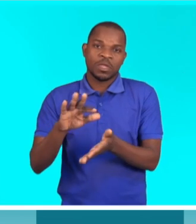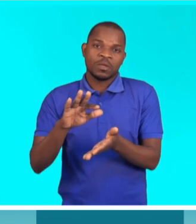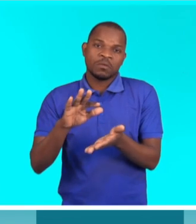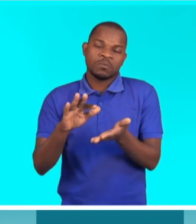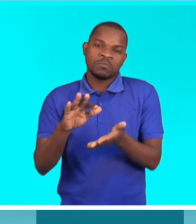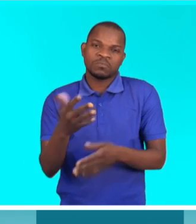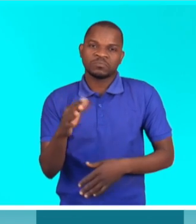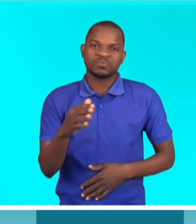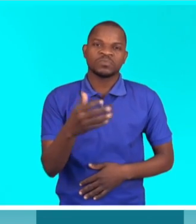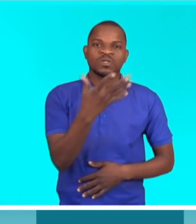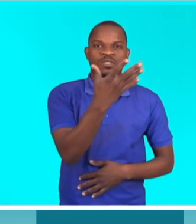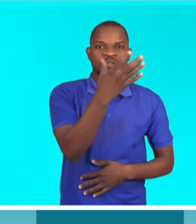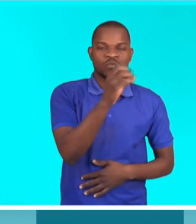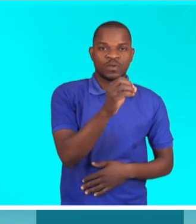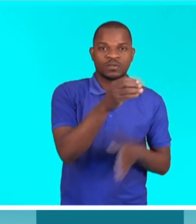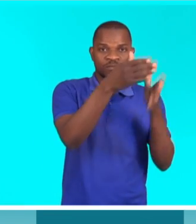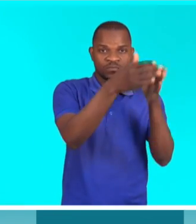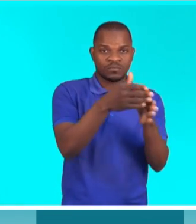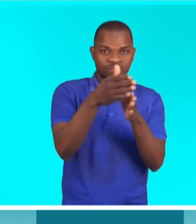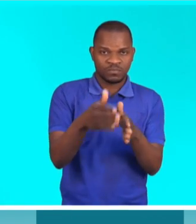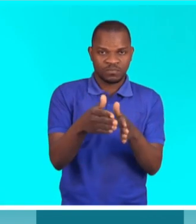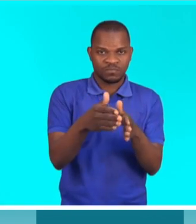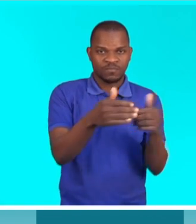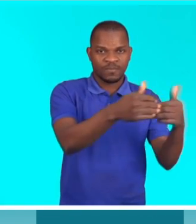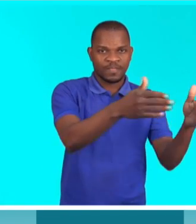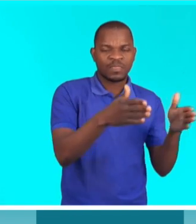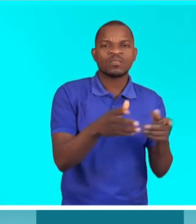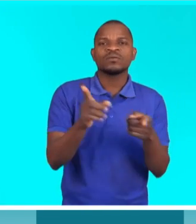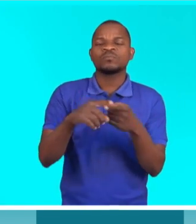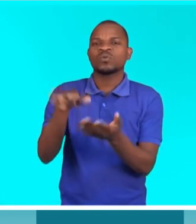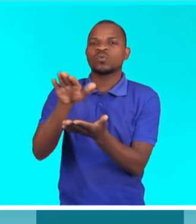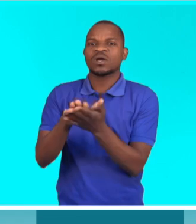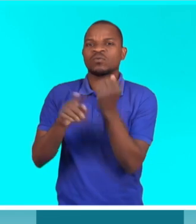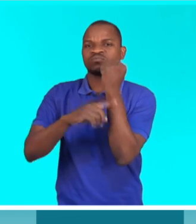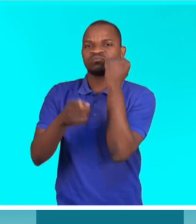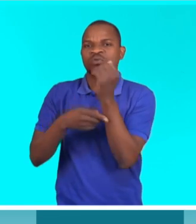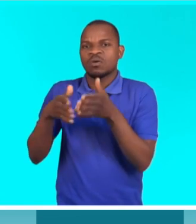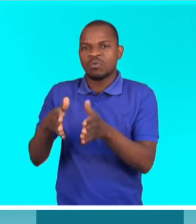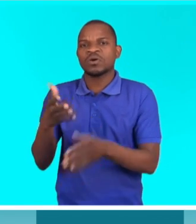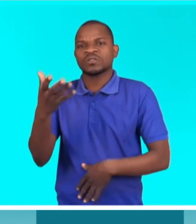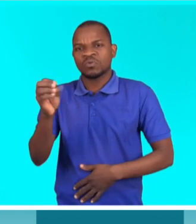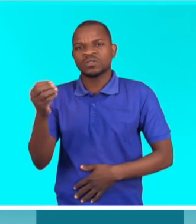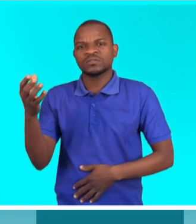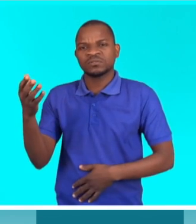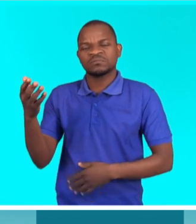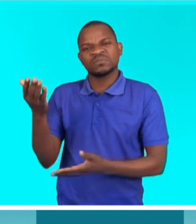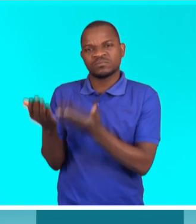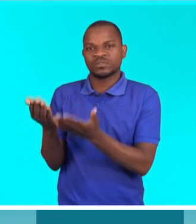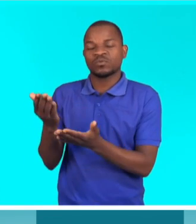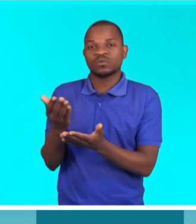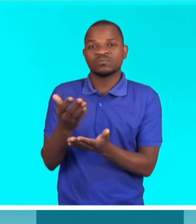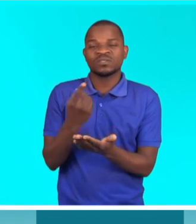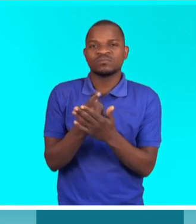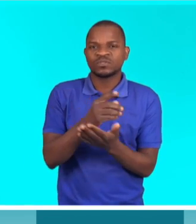50 doentes. Então, 50 medicina, 50 maternidade, 50 não sei o Todas as enfermarias, já sabemos,